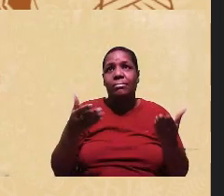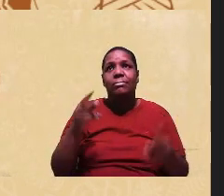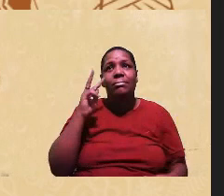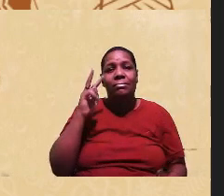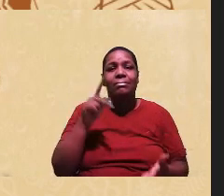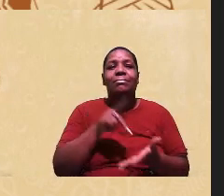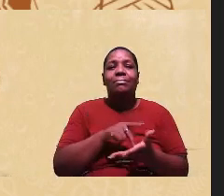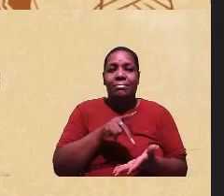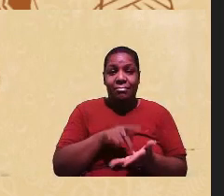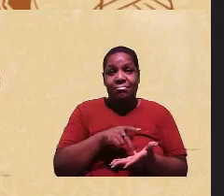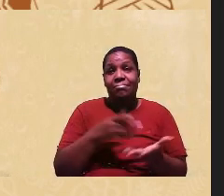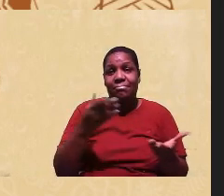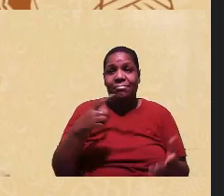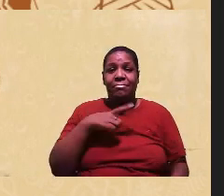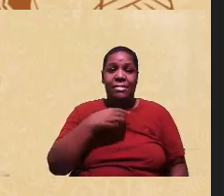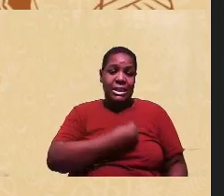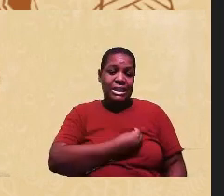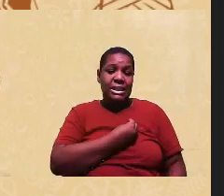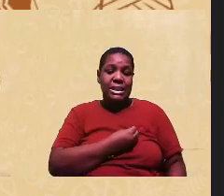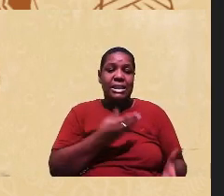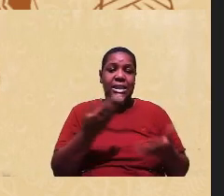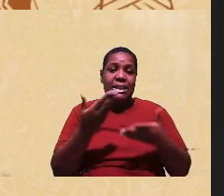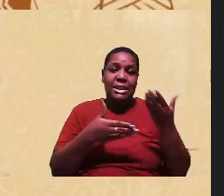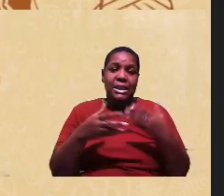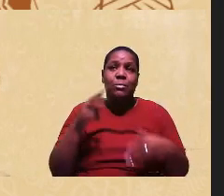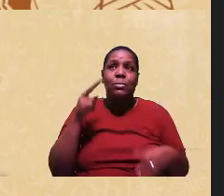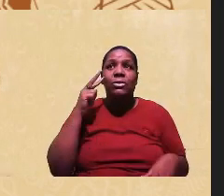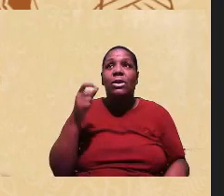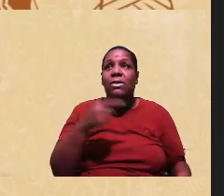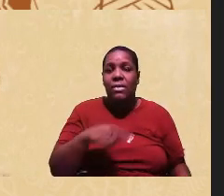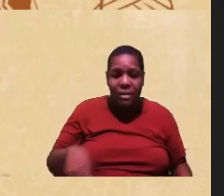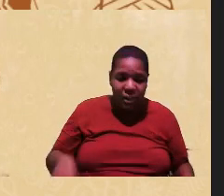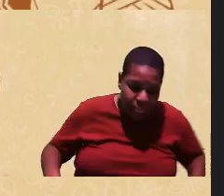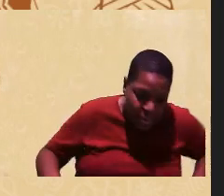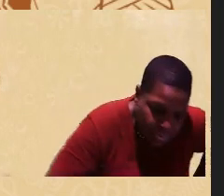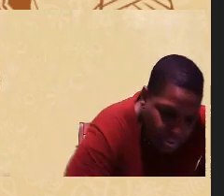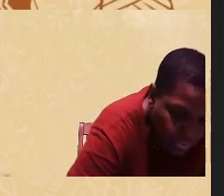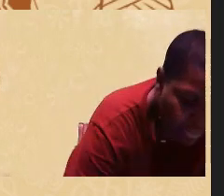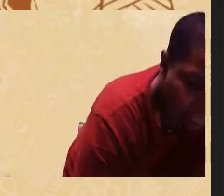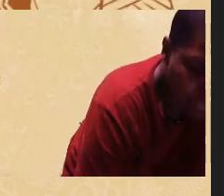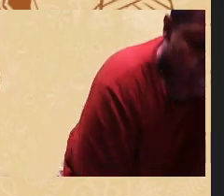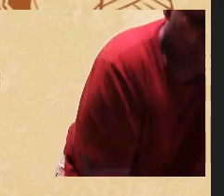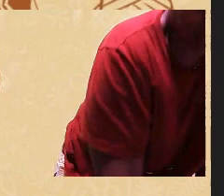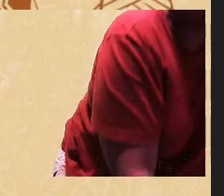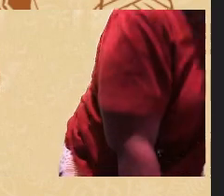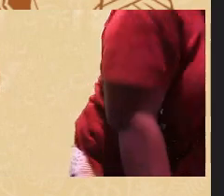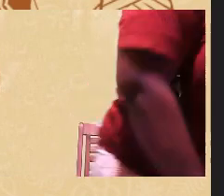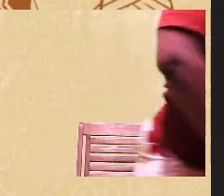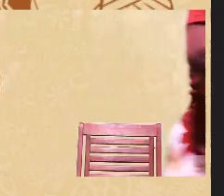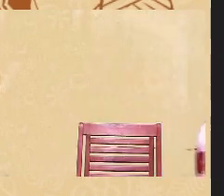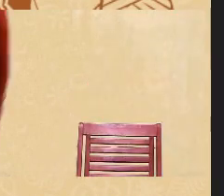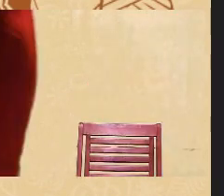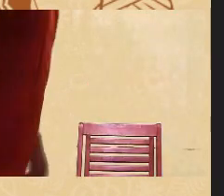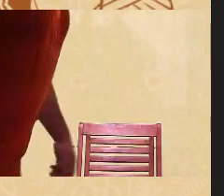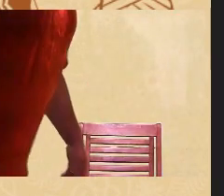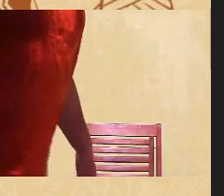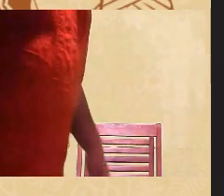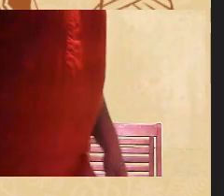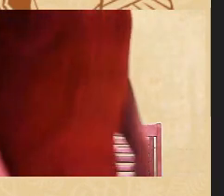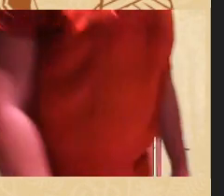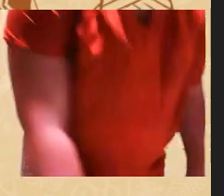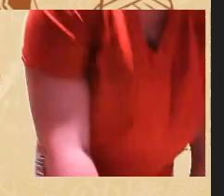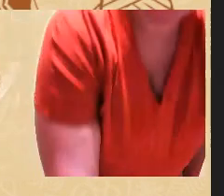posicionar em relação a isso e muito nesse nesse lugar entre a identidade indígena e identidade